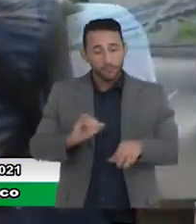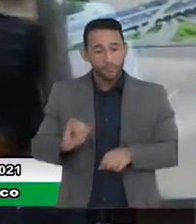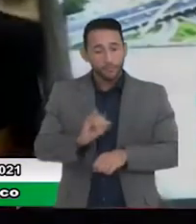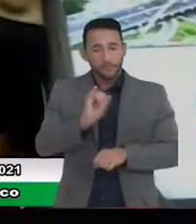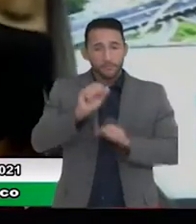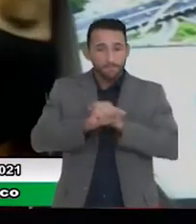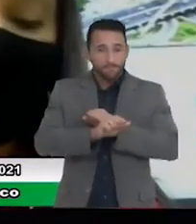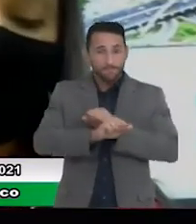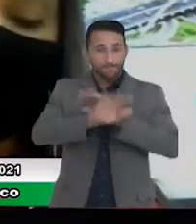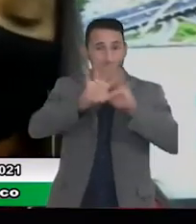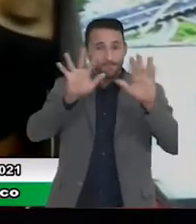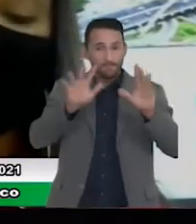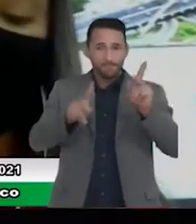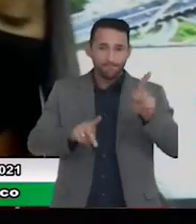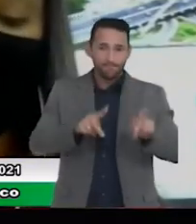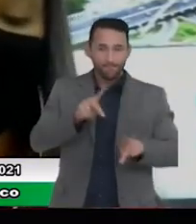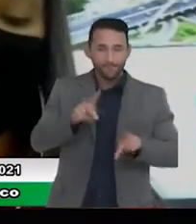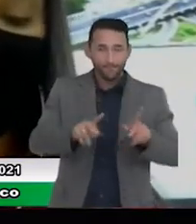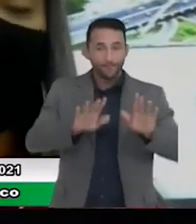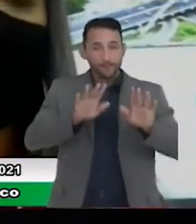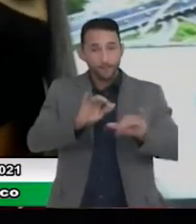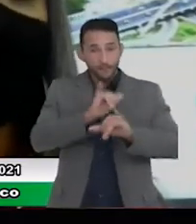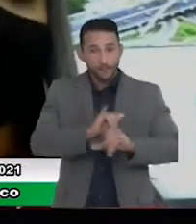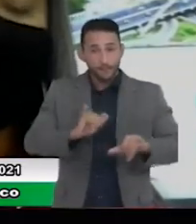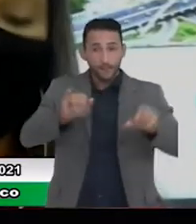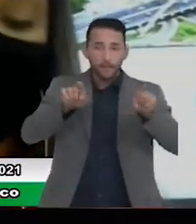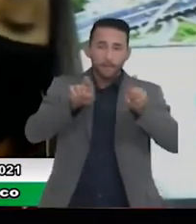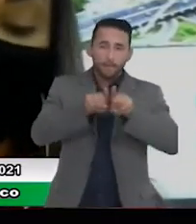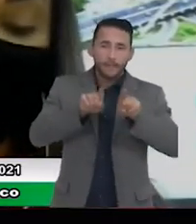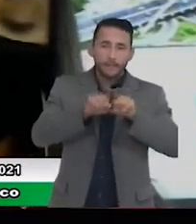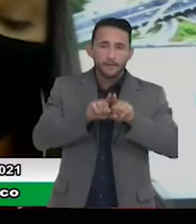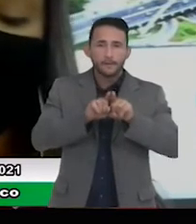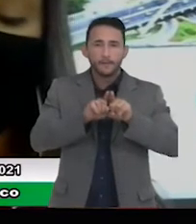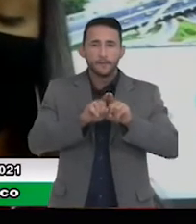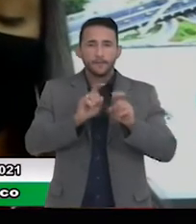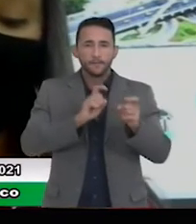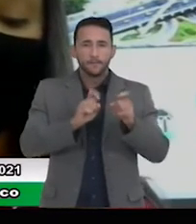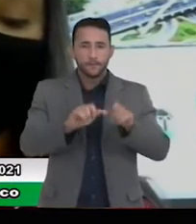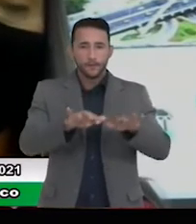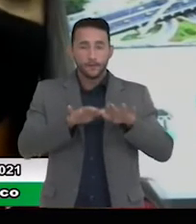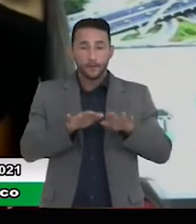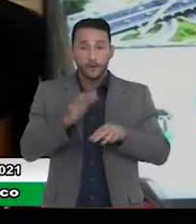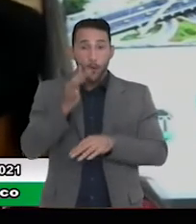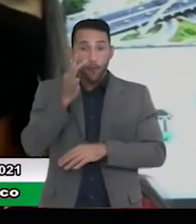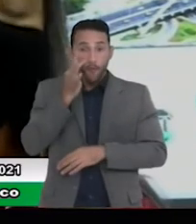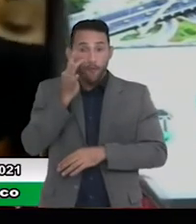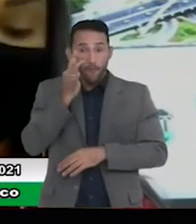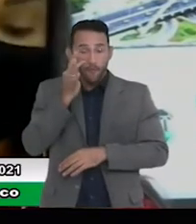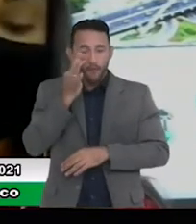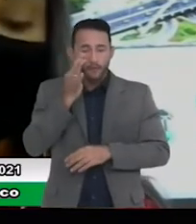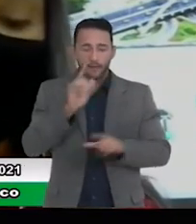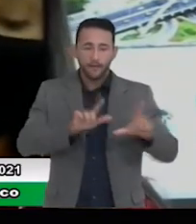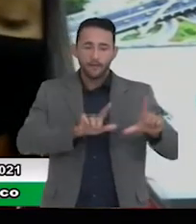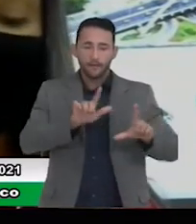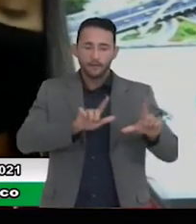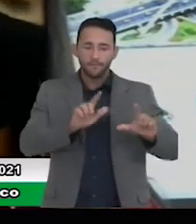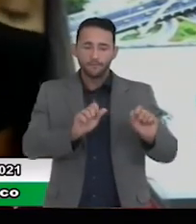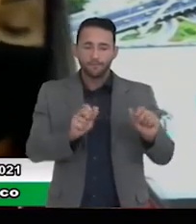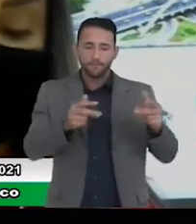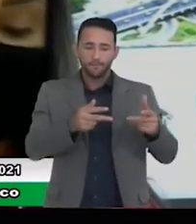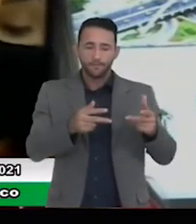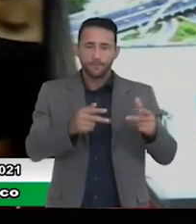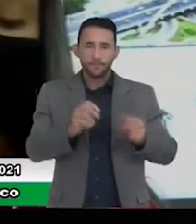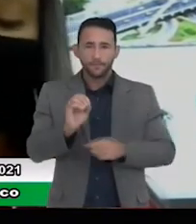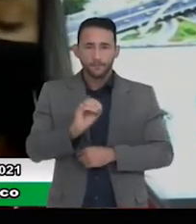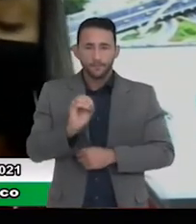população. Informamos também que essa audiência está sendo transmitida ao vivo pela TV Câmara Osasco, canais digitais 7